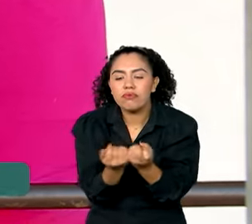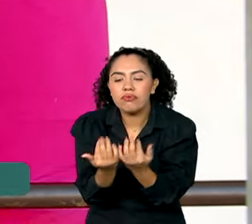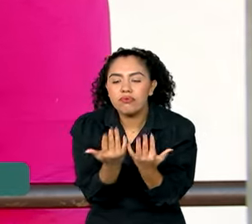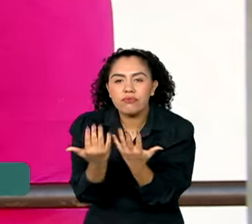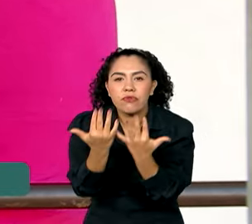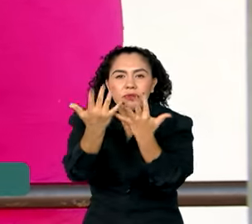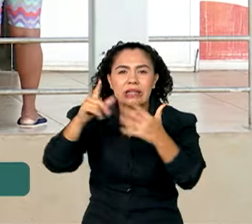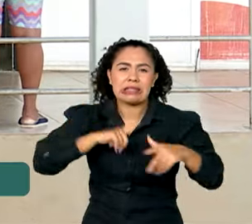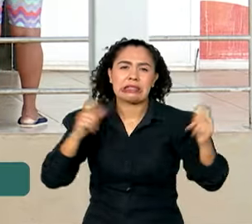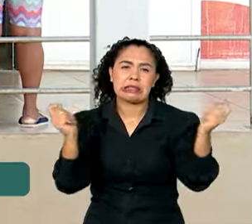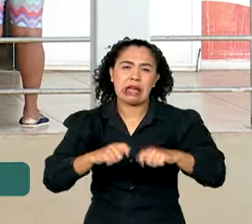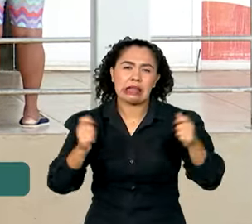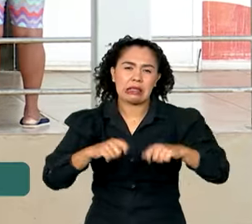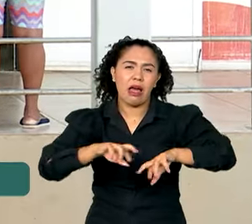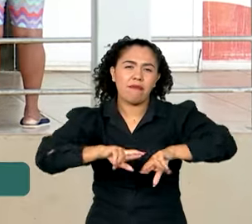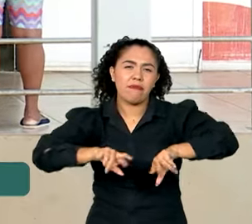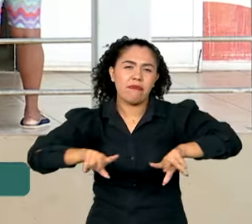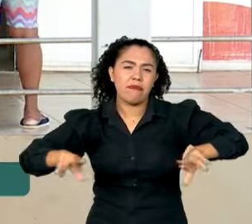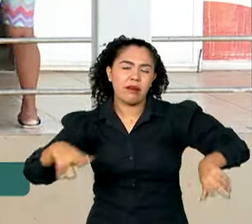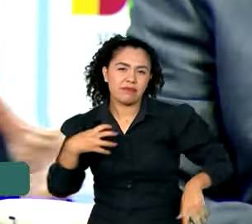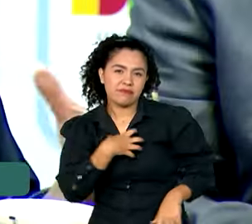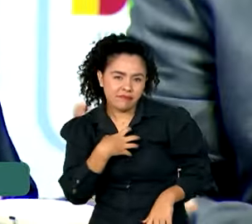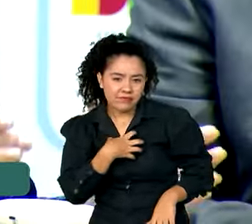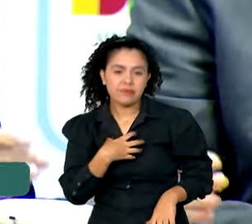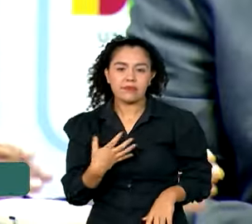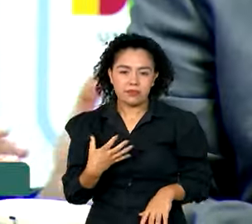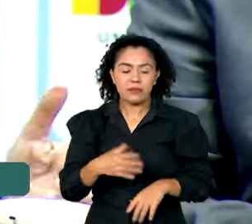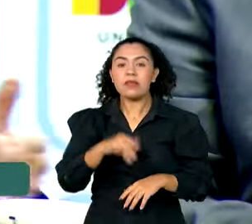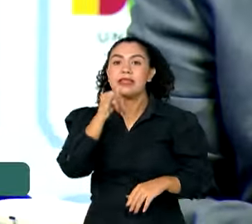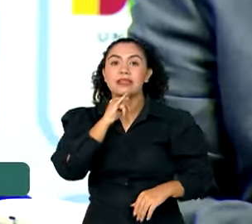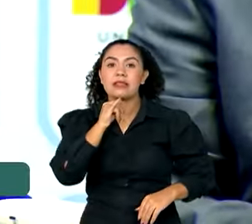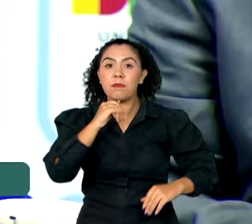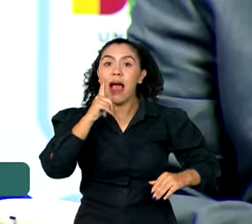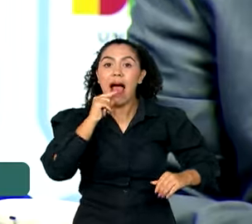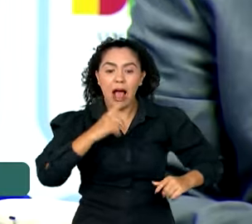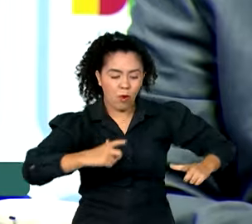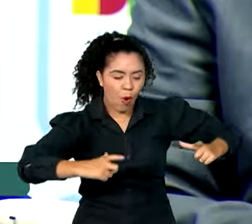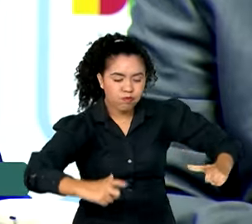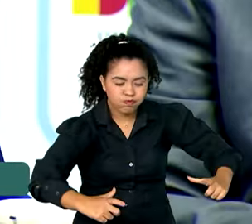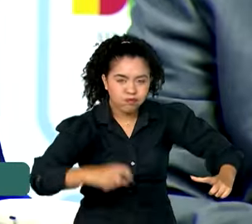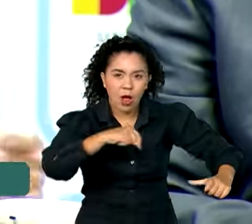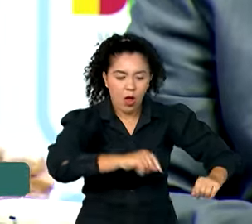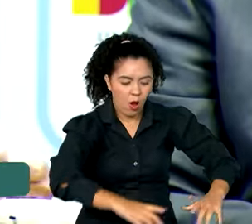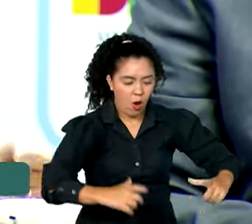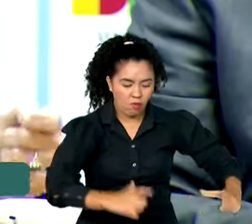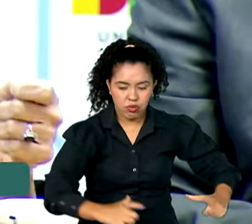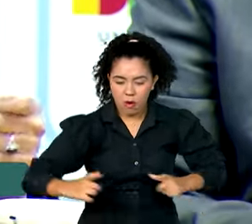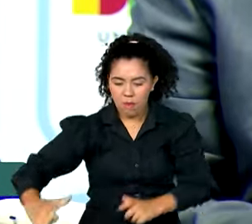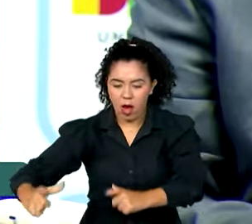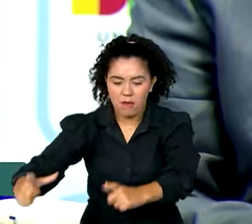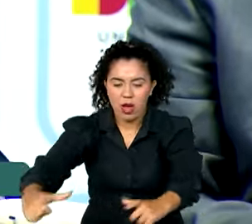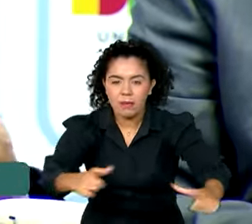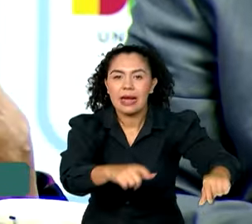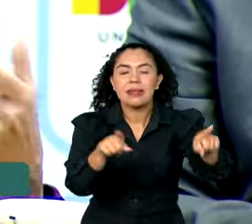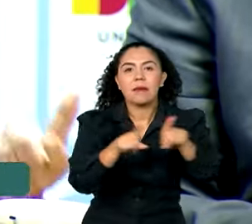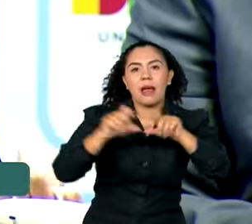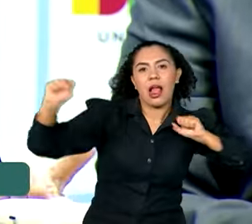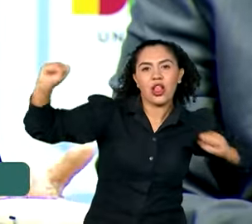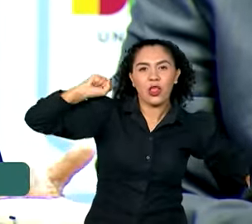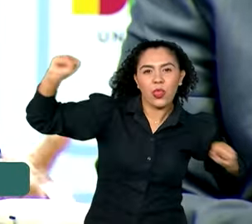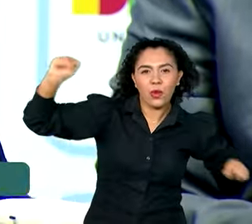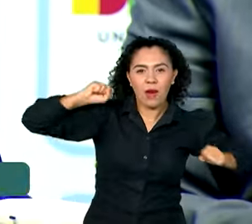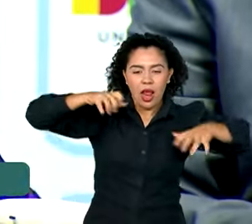diversas, desde as bacias d'água espalhadas pela casa, toalhas umedecidas,